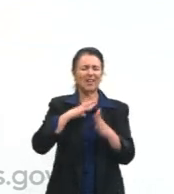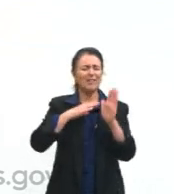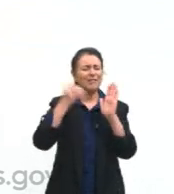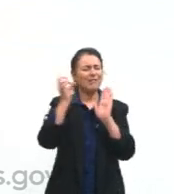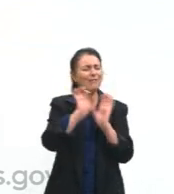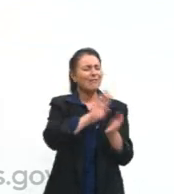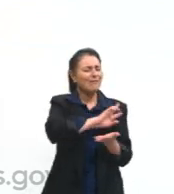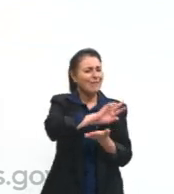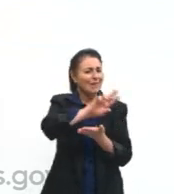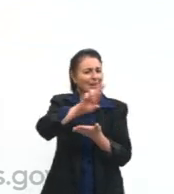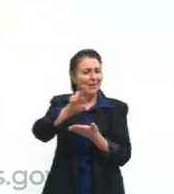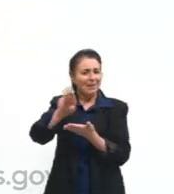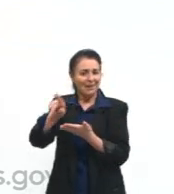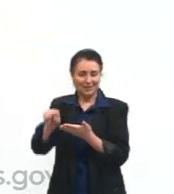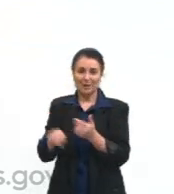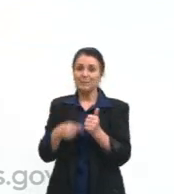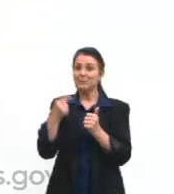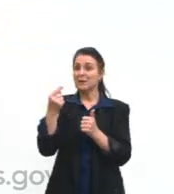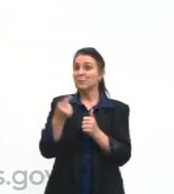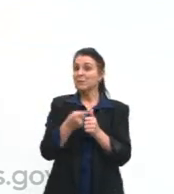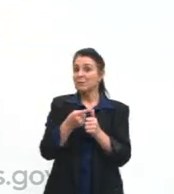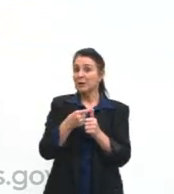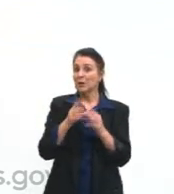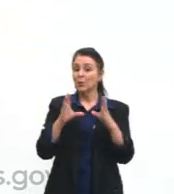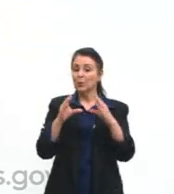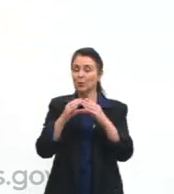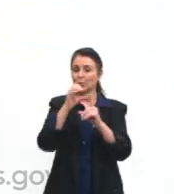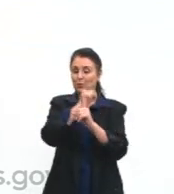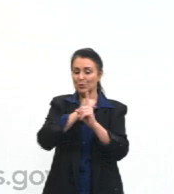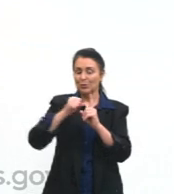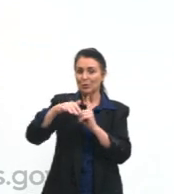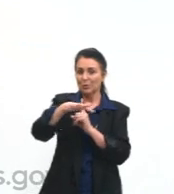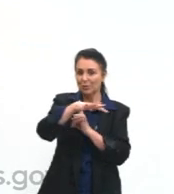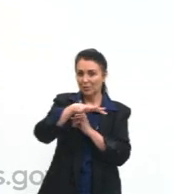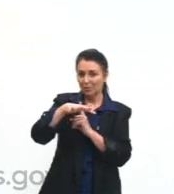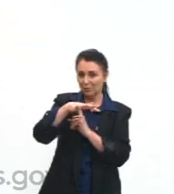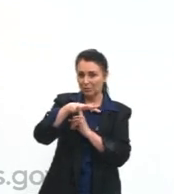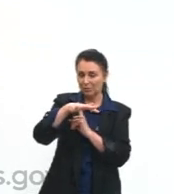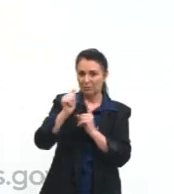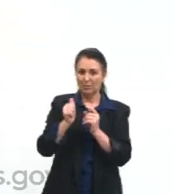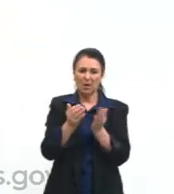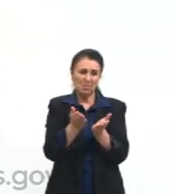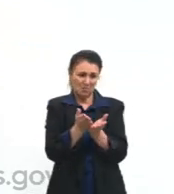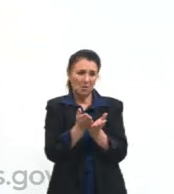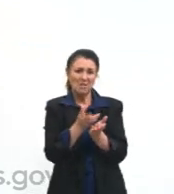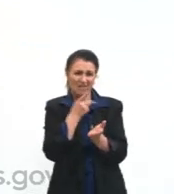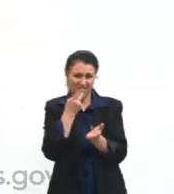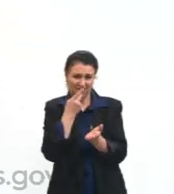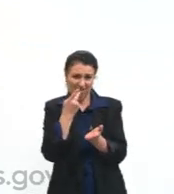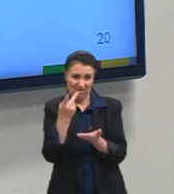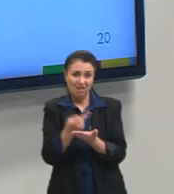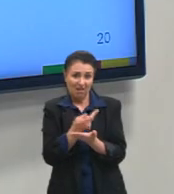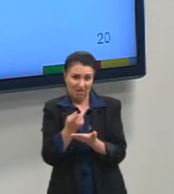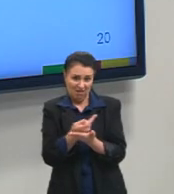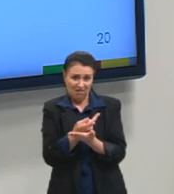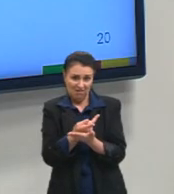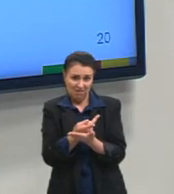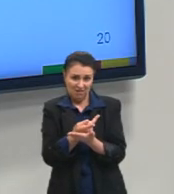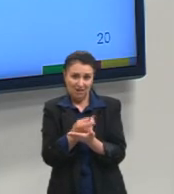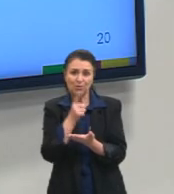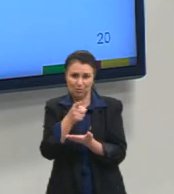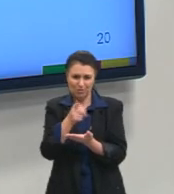outras. Uma das causas aqui é a questão da classe social. E aquela coisa do pobre fala errado, vocês já devem ter ouvido.